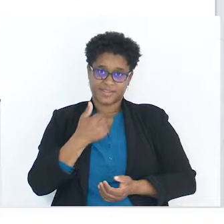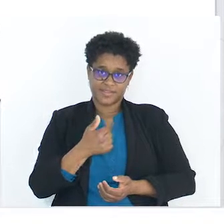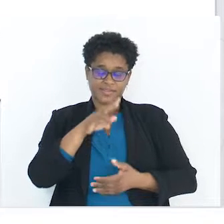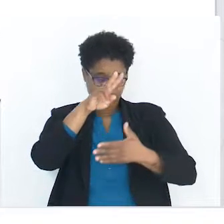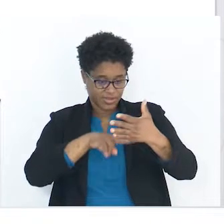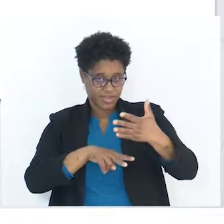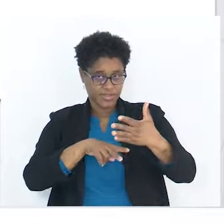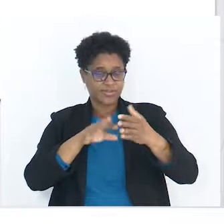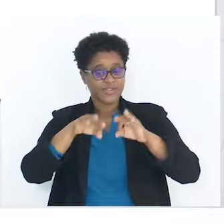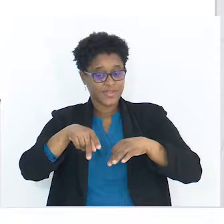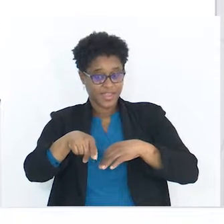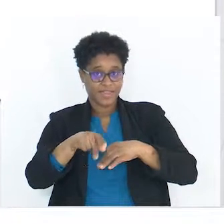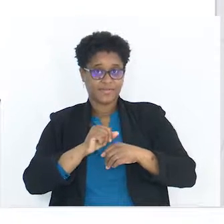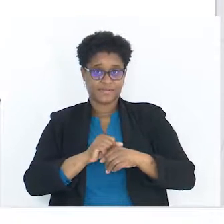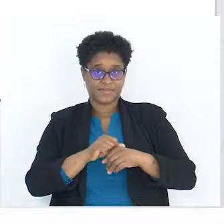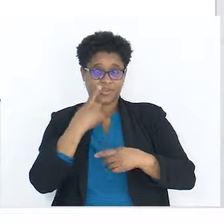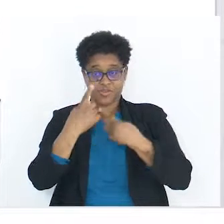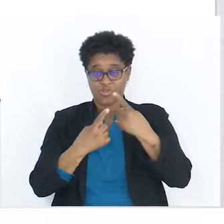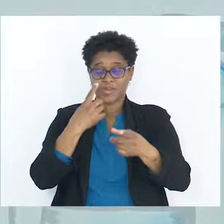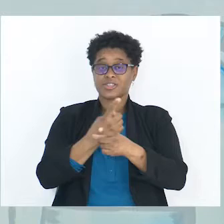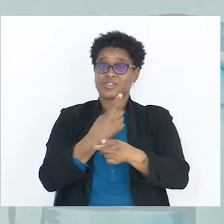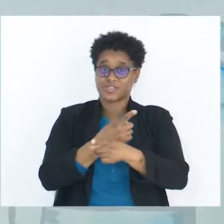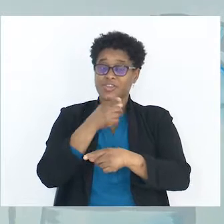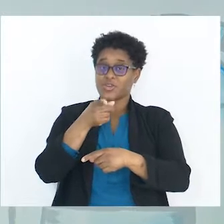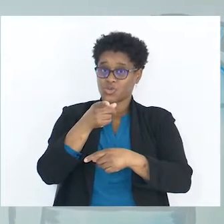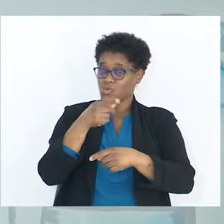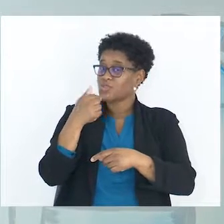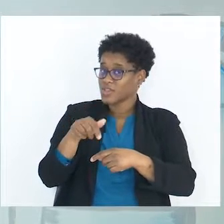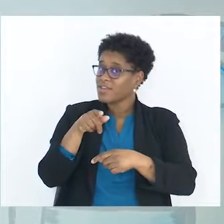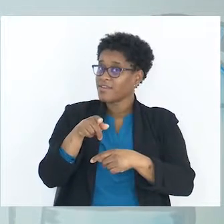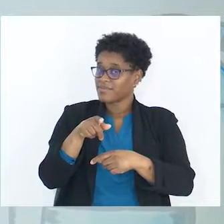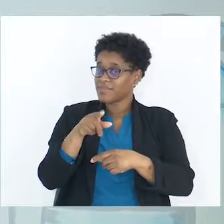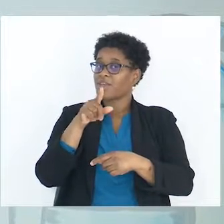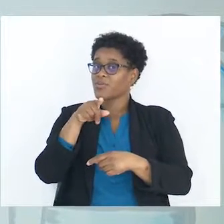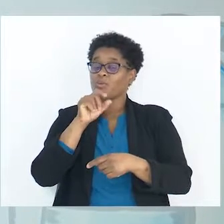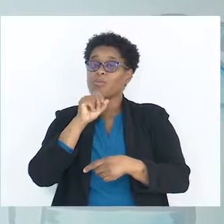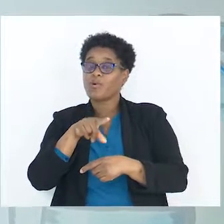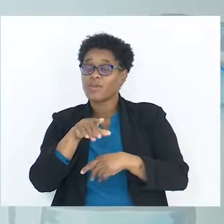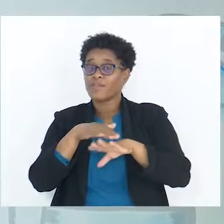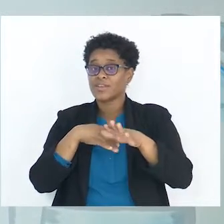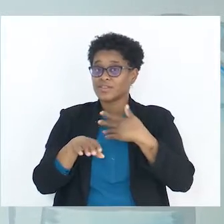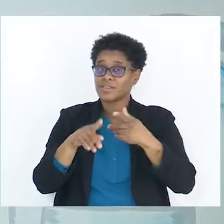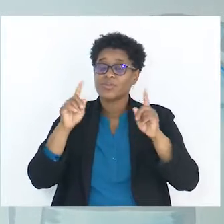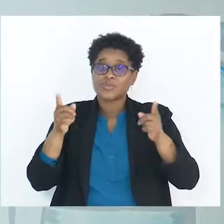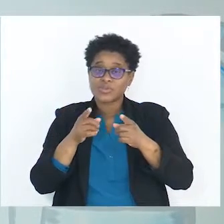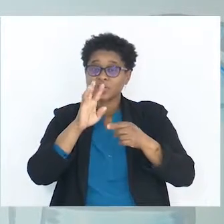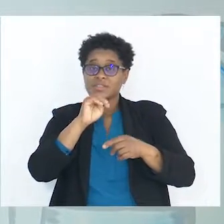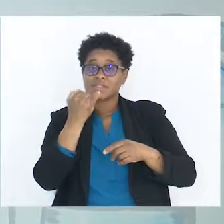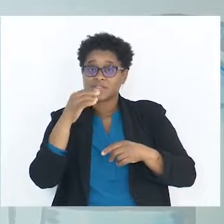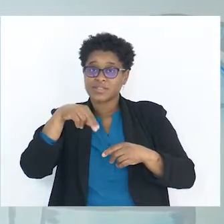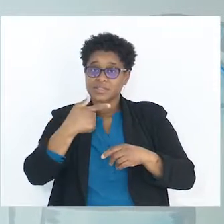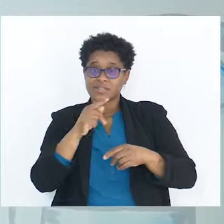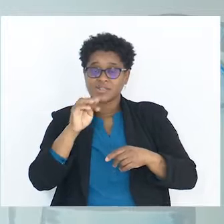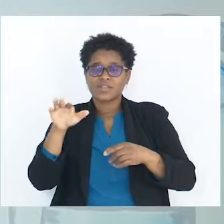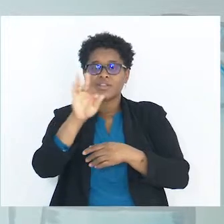Certo? Então, o texto vai até aqui. Agora, uma das características que tu tens aí é que tu podes fazer a síntese